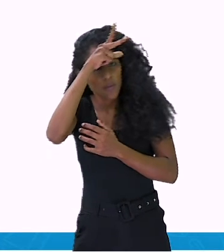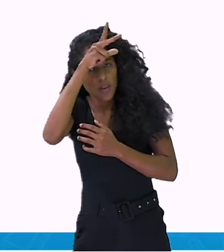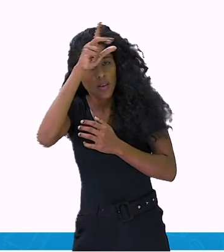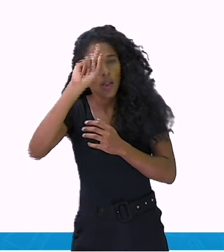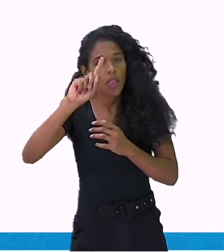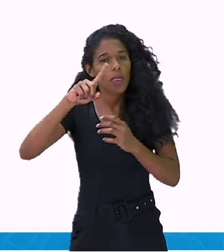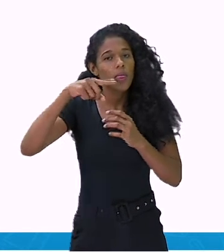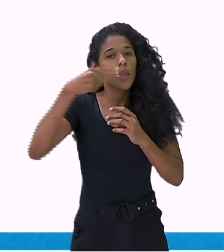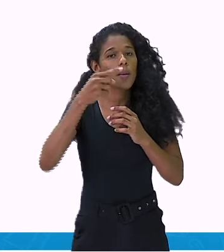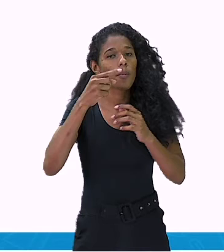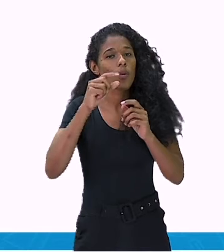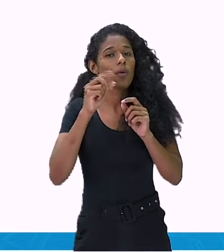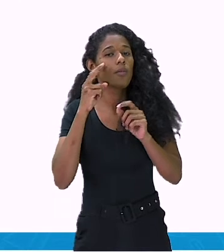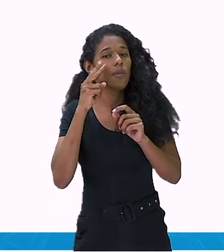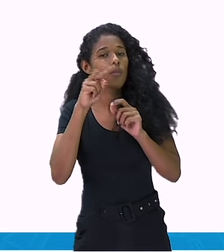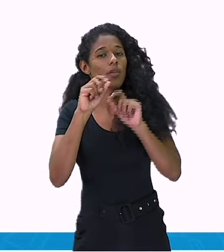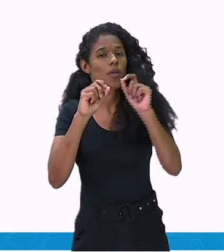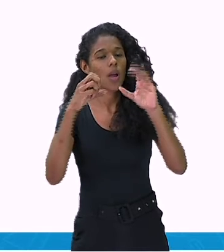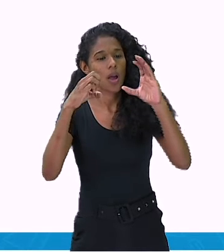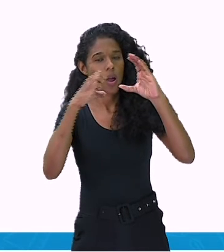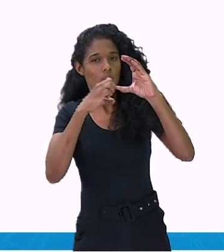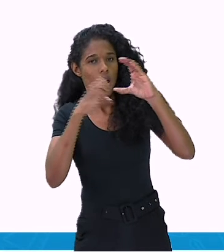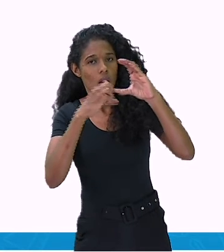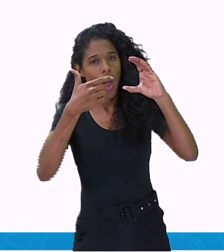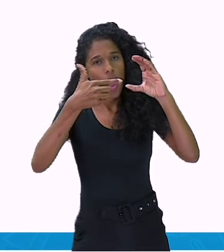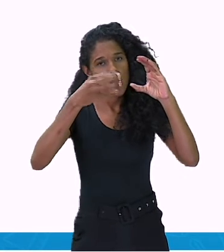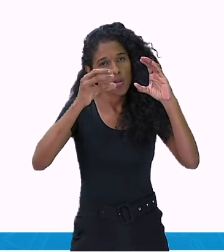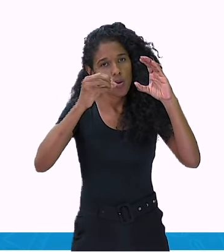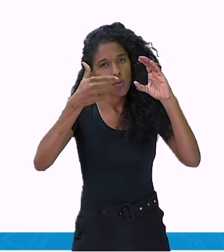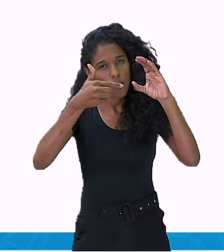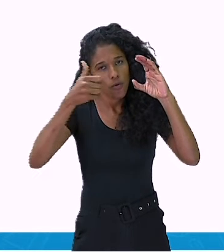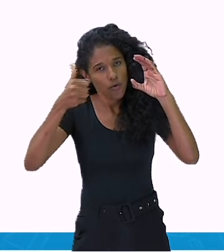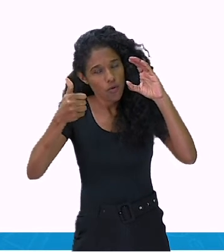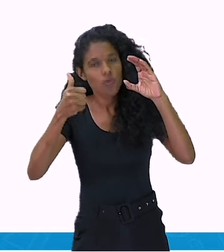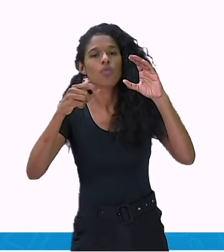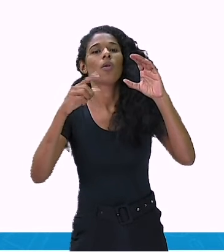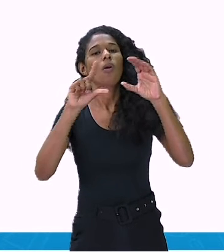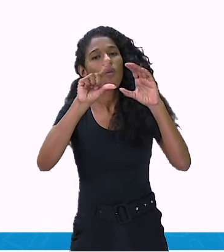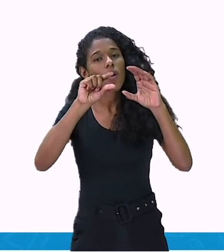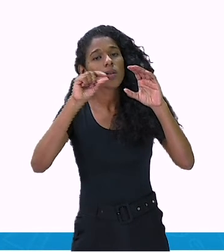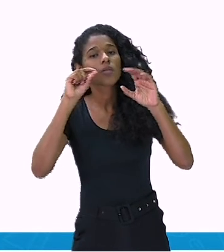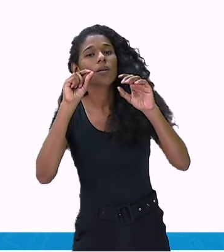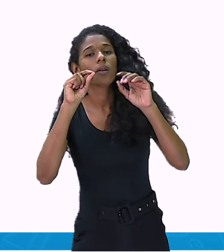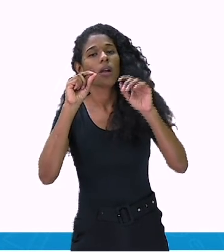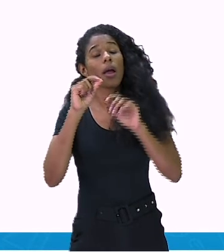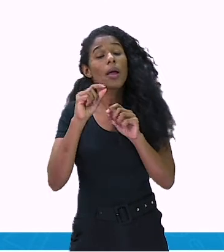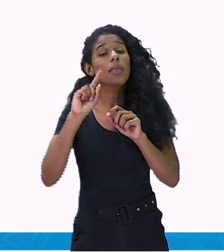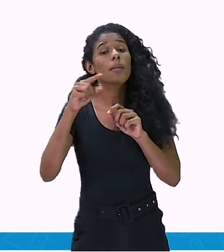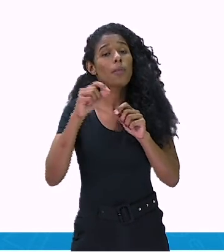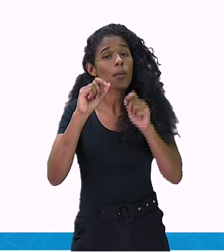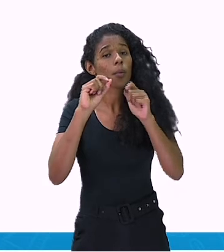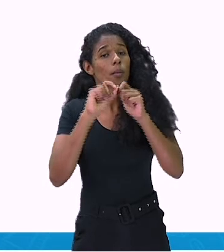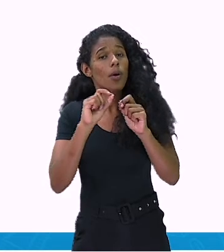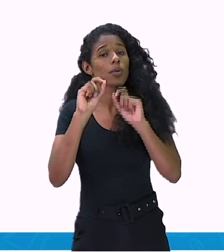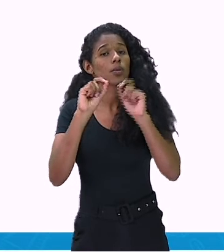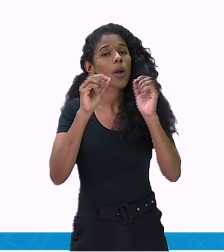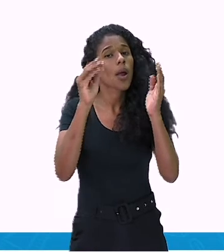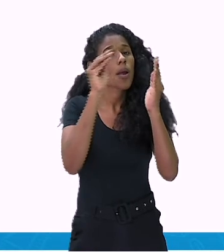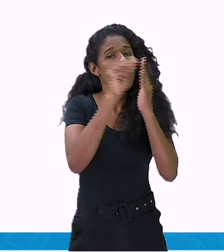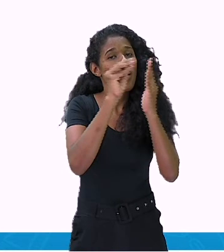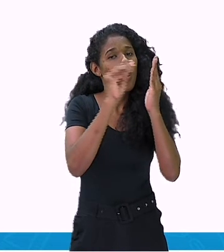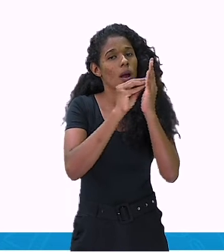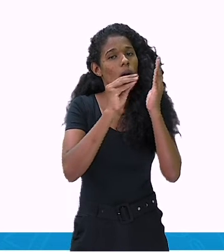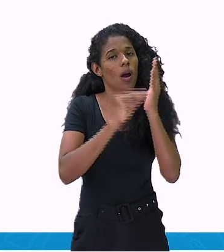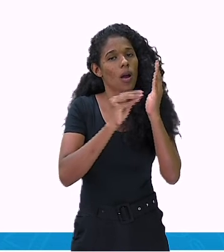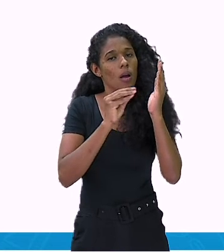Selecionando esse item, você poderá se inscrever no link correspondente à área de deficiência ou altas